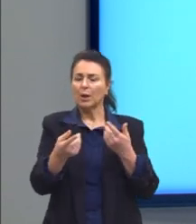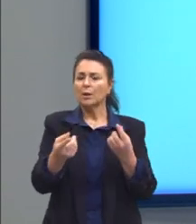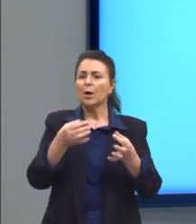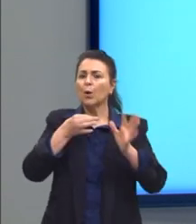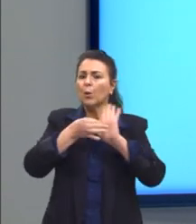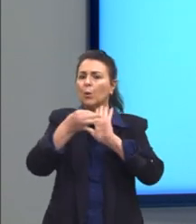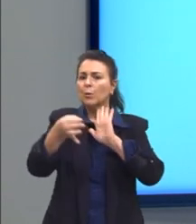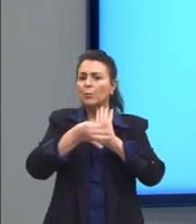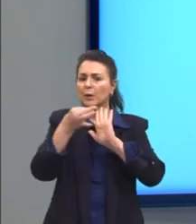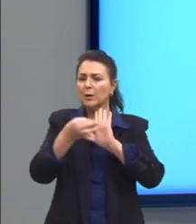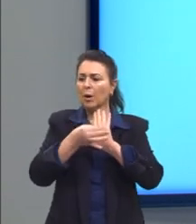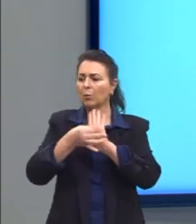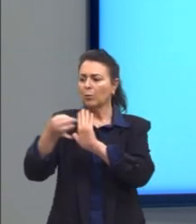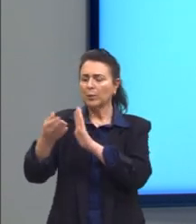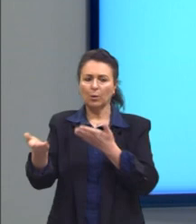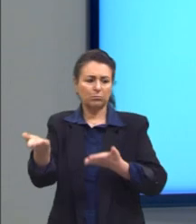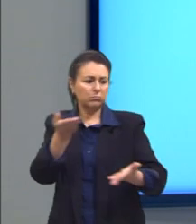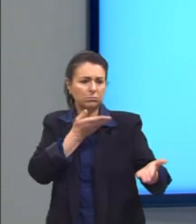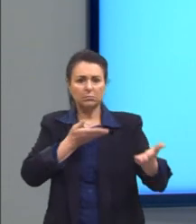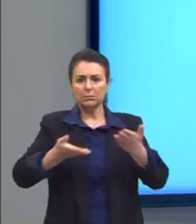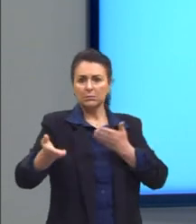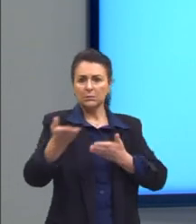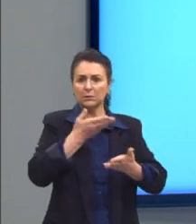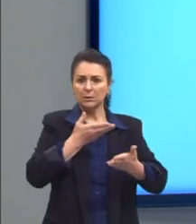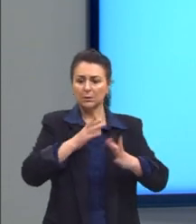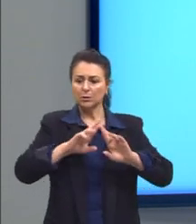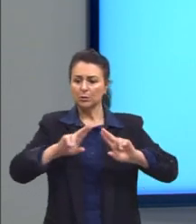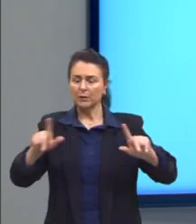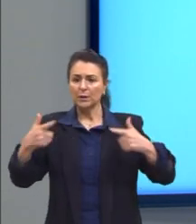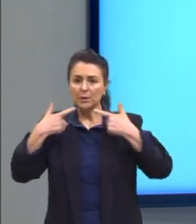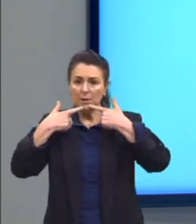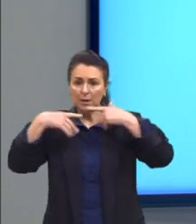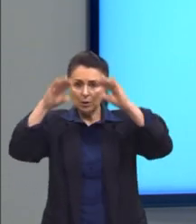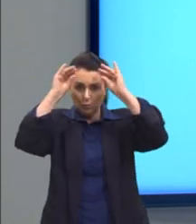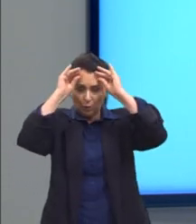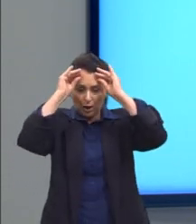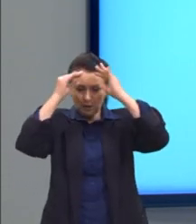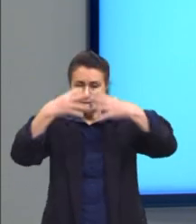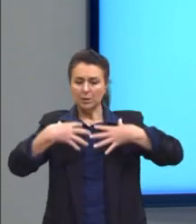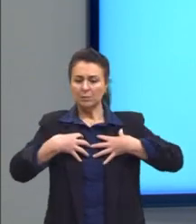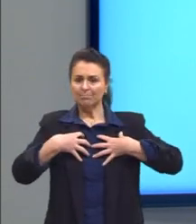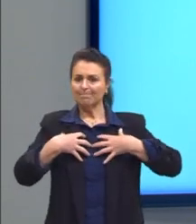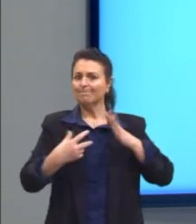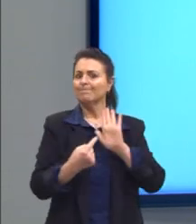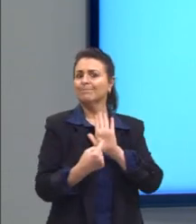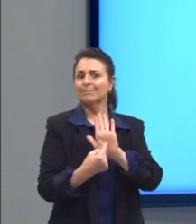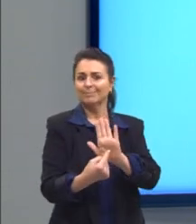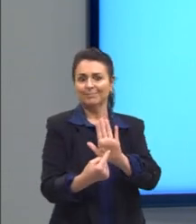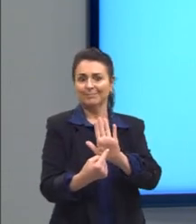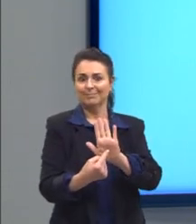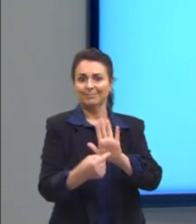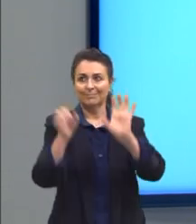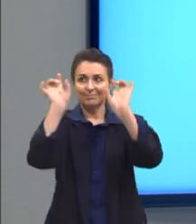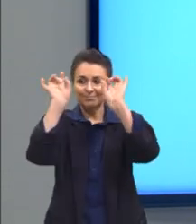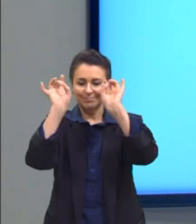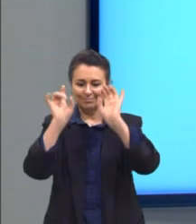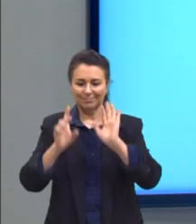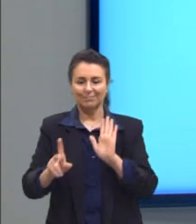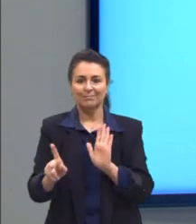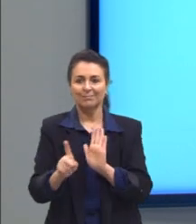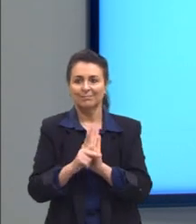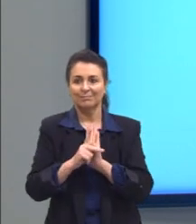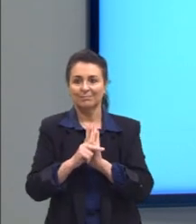pontos de vista sobre as diferentes linguagens e suas manifestações específicas.